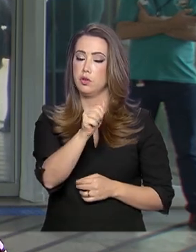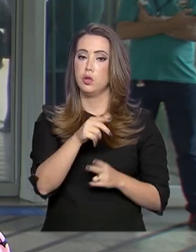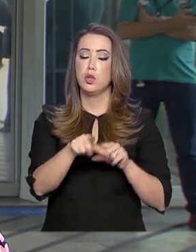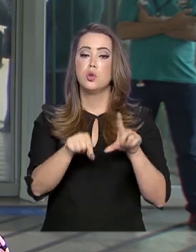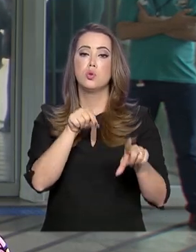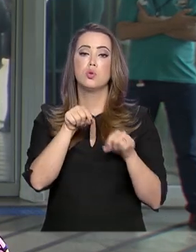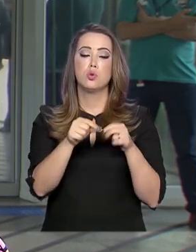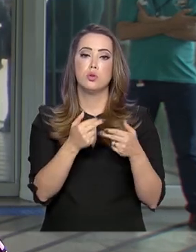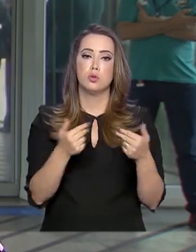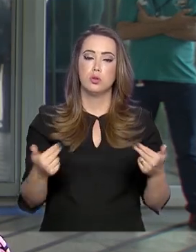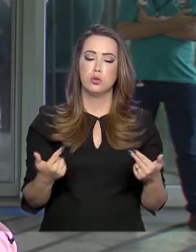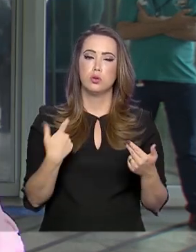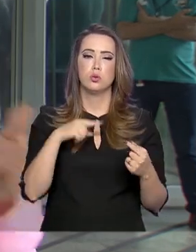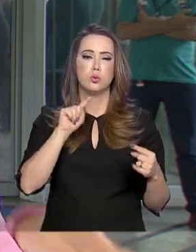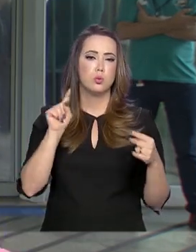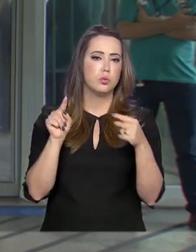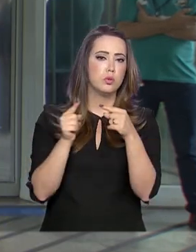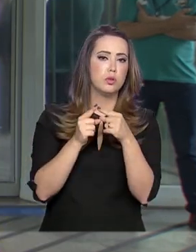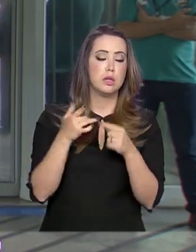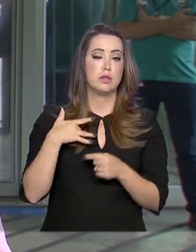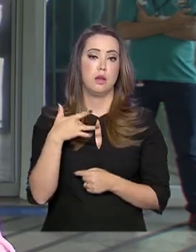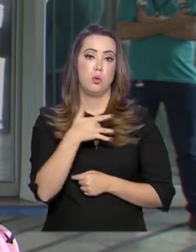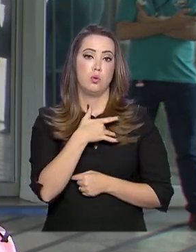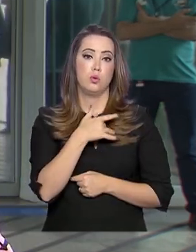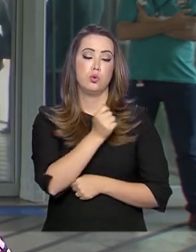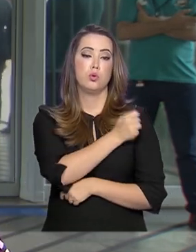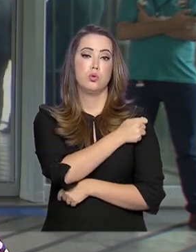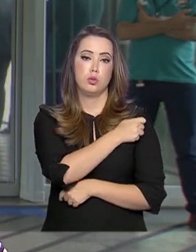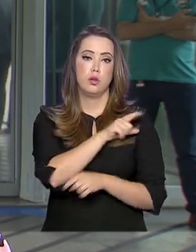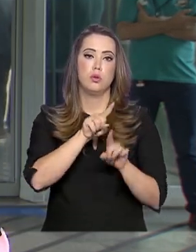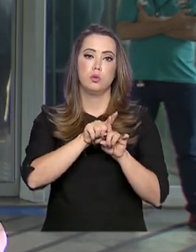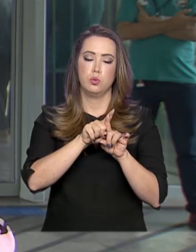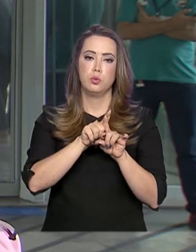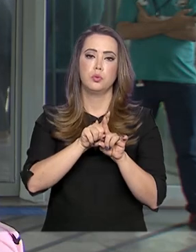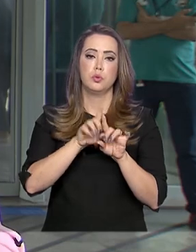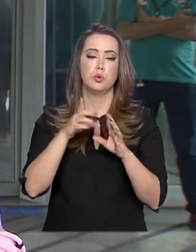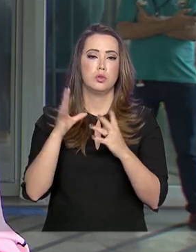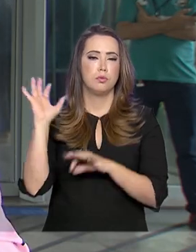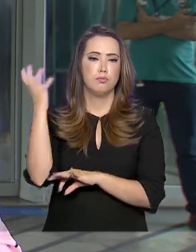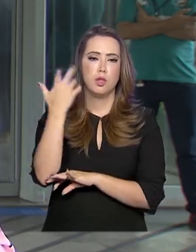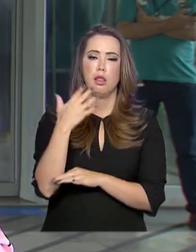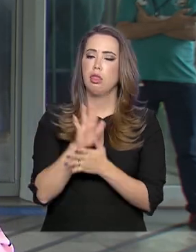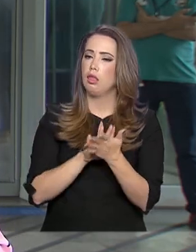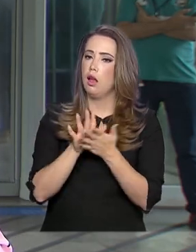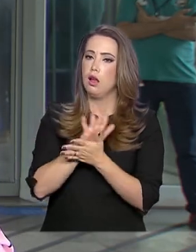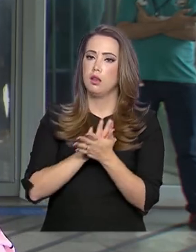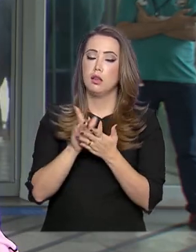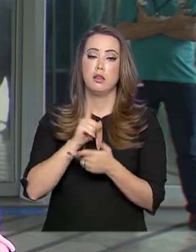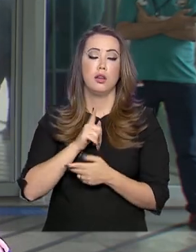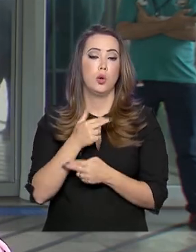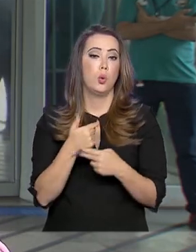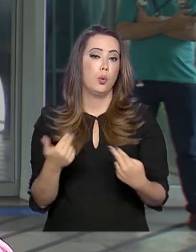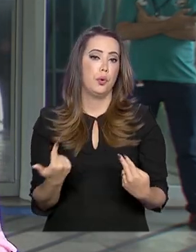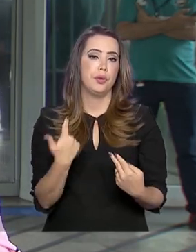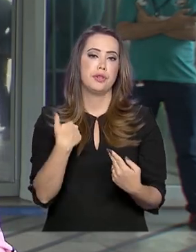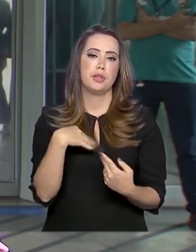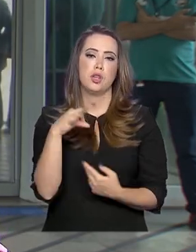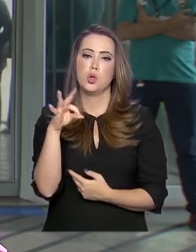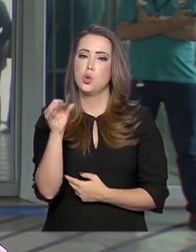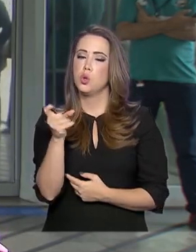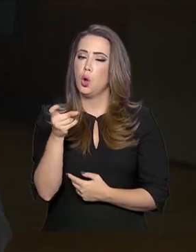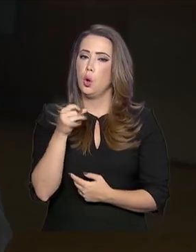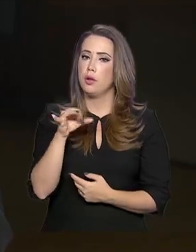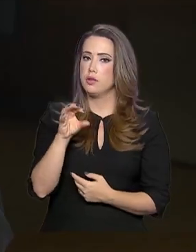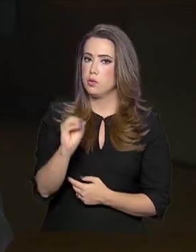itens levou em consideração a saúde dos alunos e do meio ambiente. Nenhum material contém substâncias tóxicas na